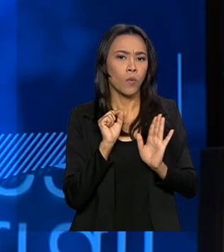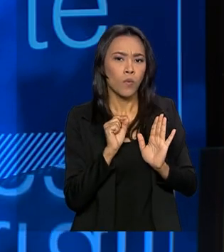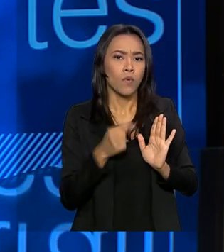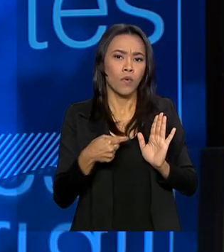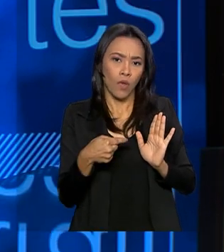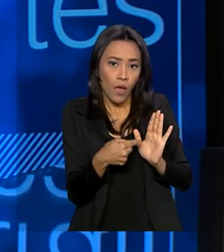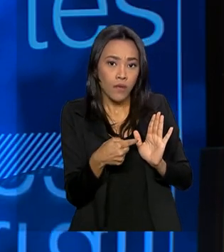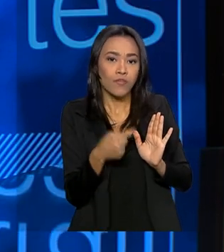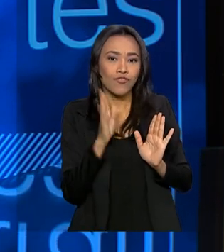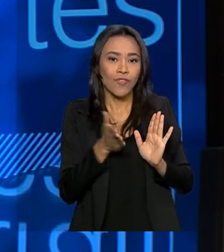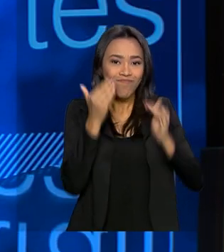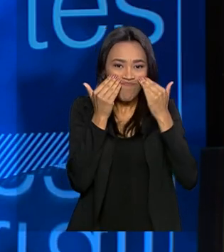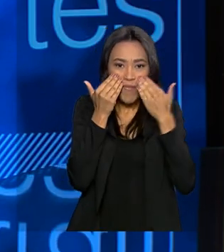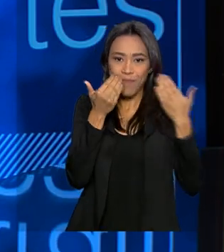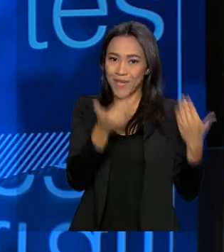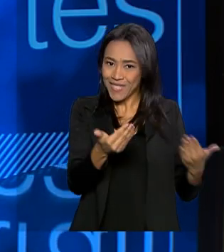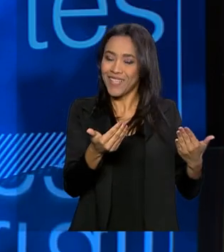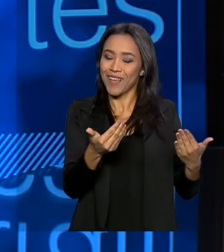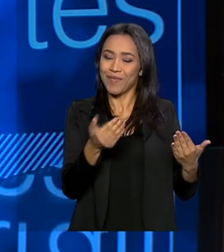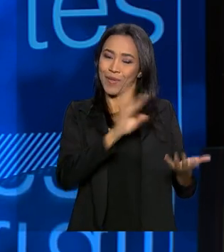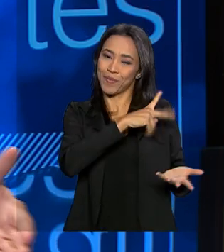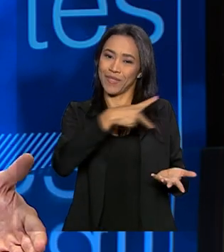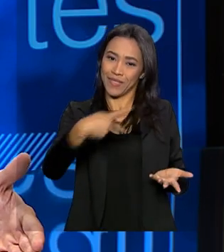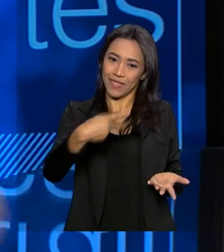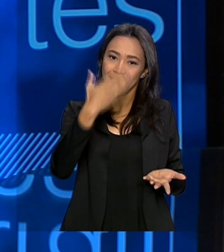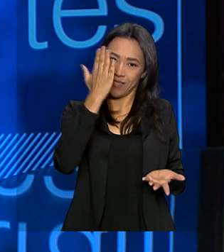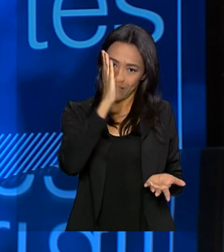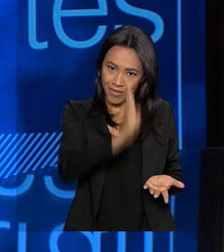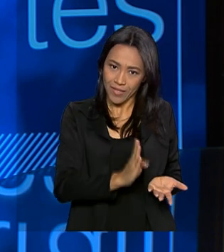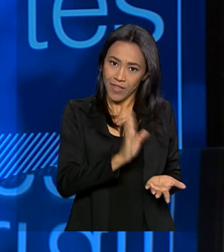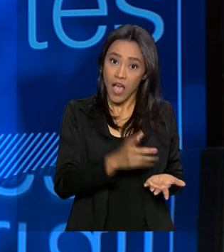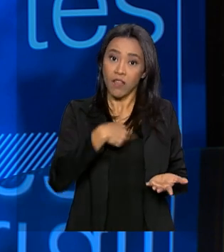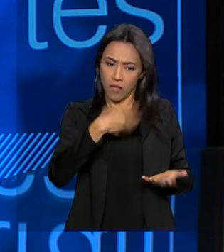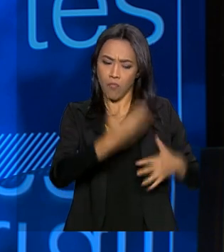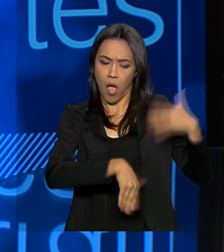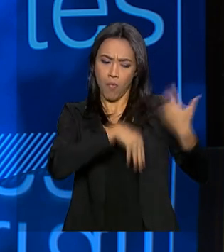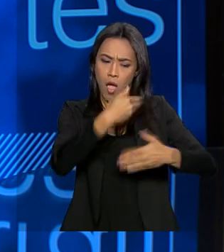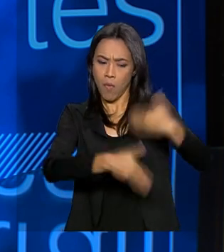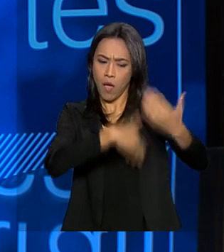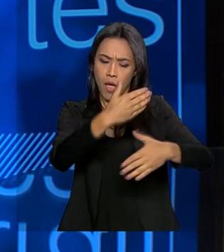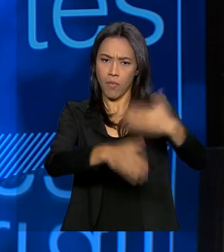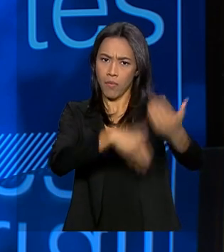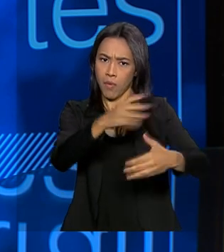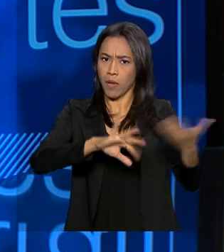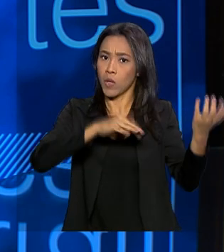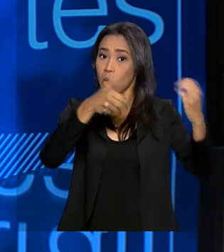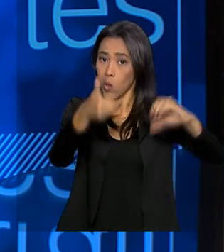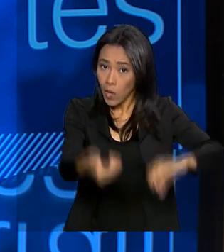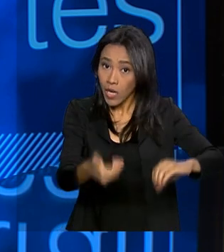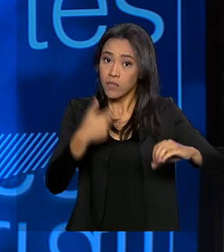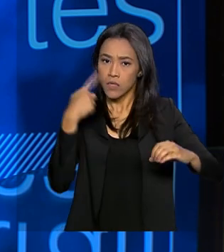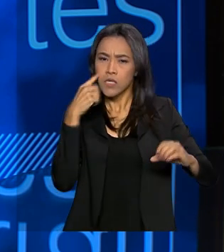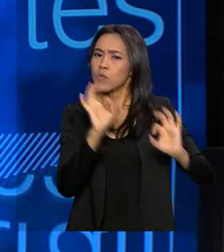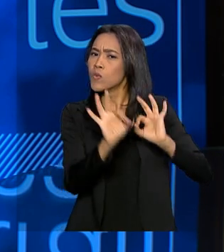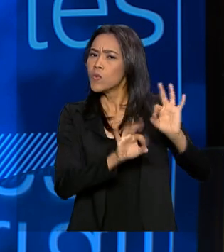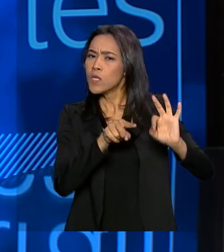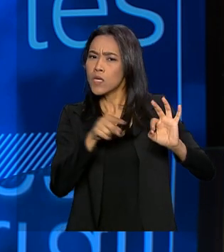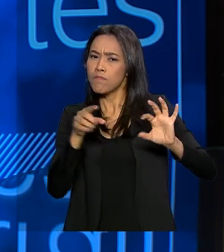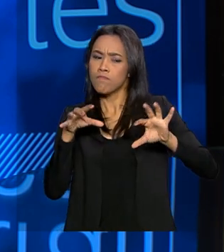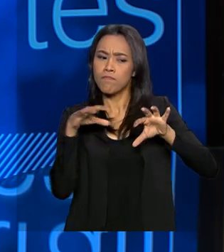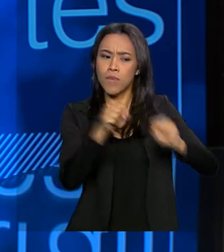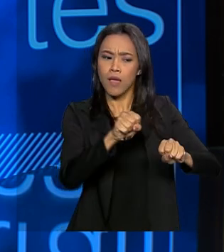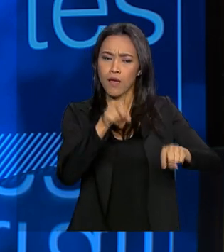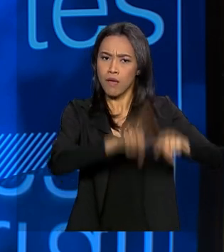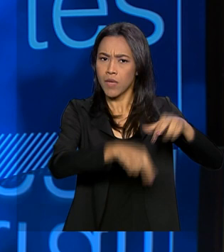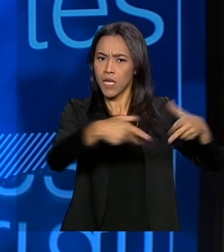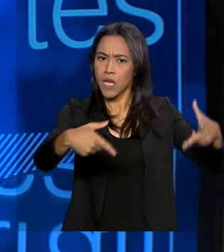apresentada pelo Presidente da República, está tramitando no Congresso Nacional e prevê essa questão da apreensão dos bens